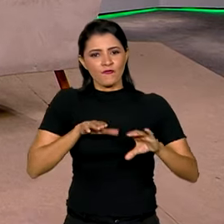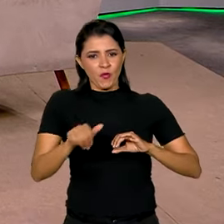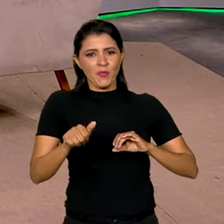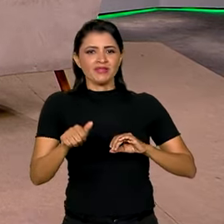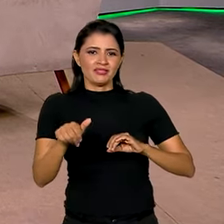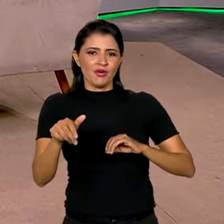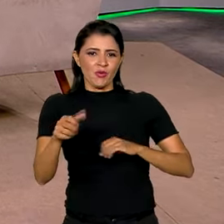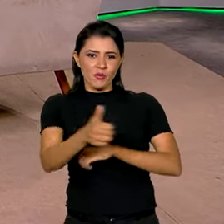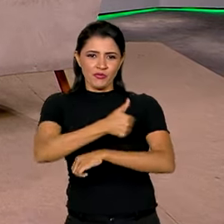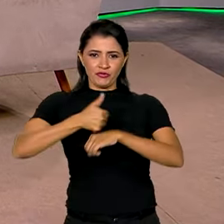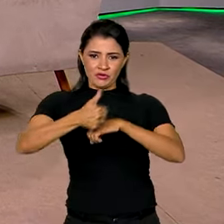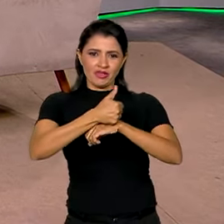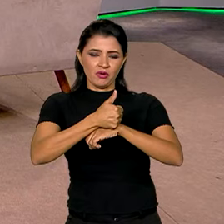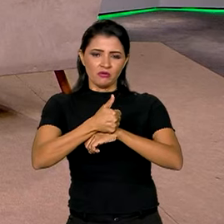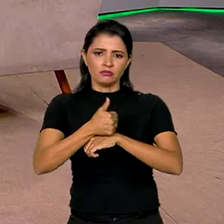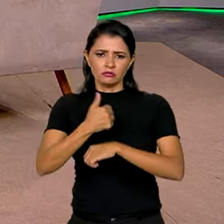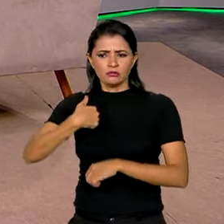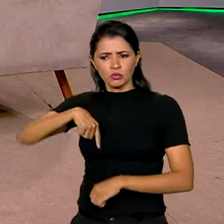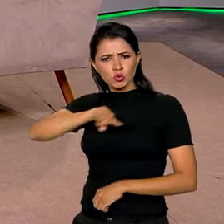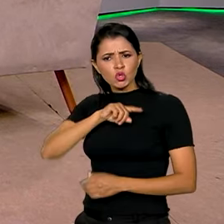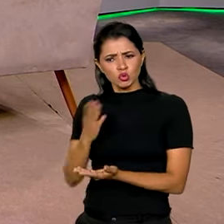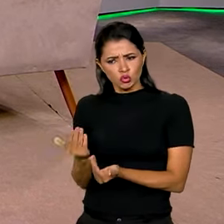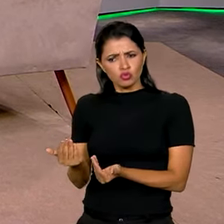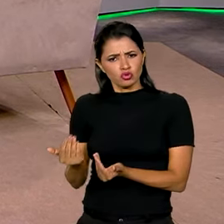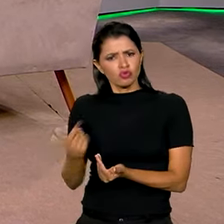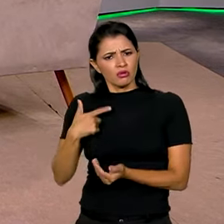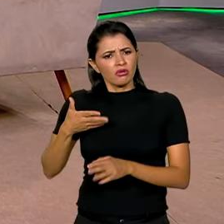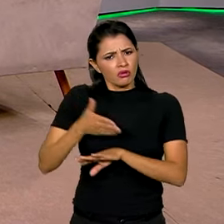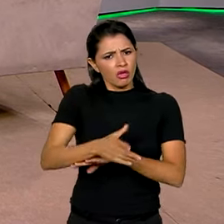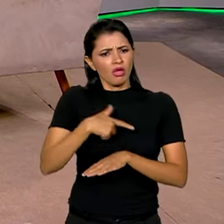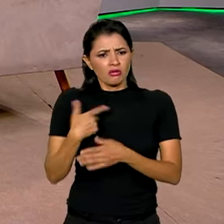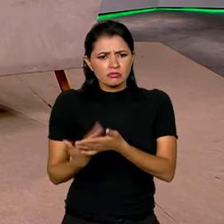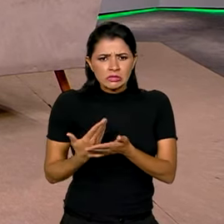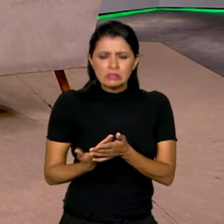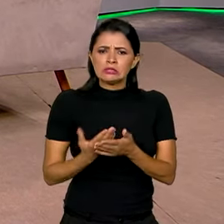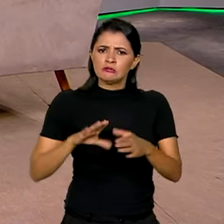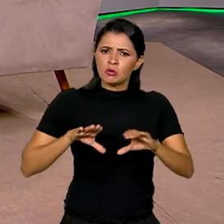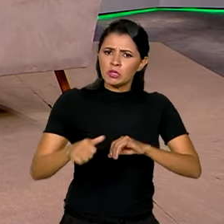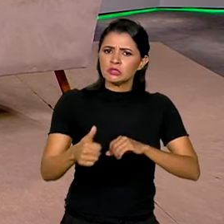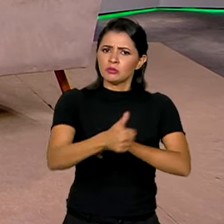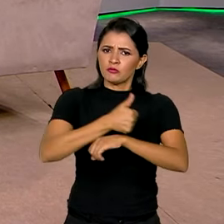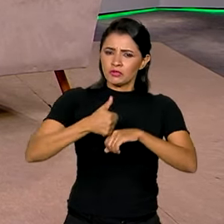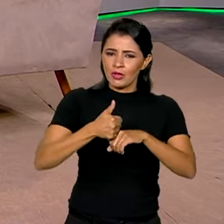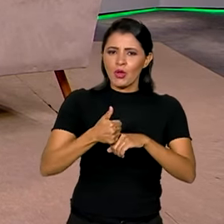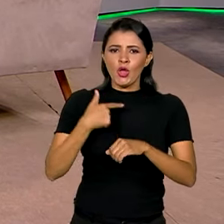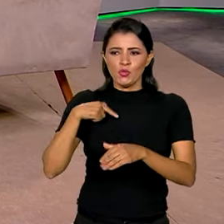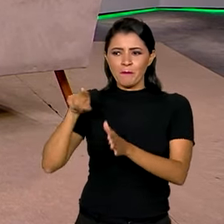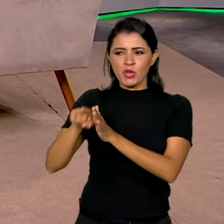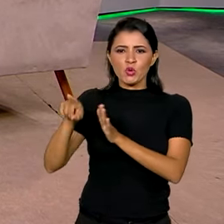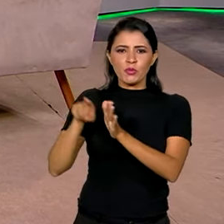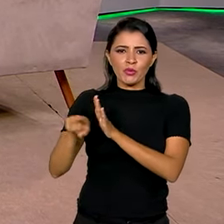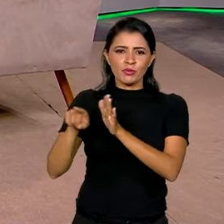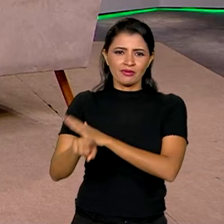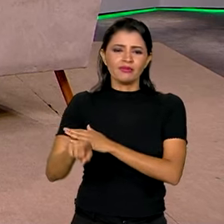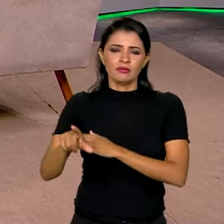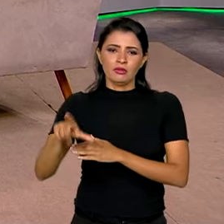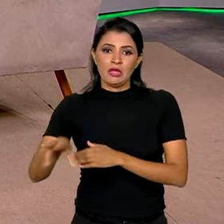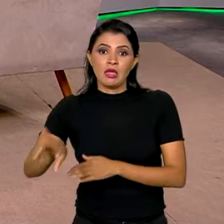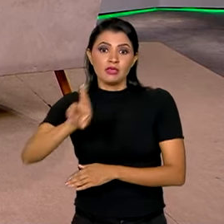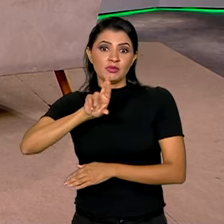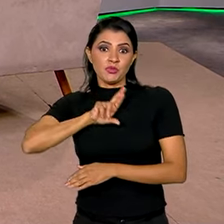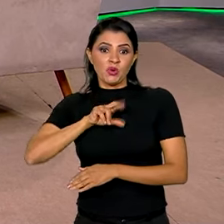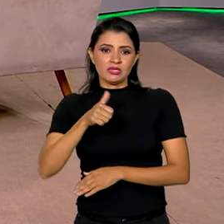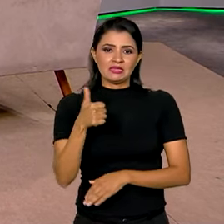Os nossos jovens querem formação profissional. Numa enquete em que nós tivemos respostas de 105